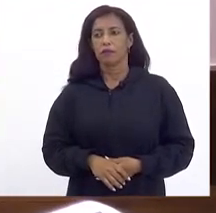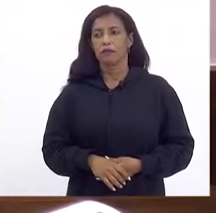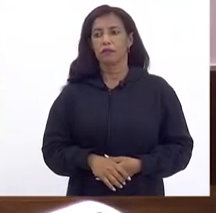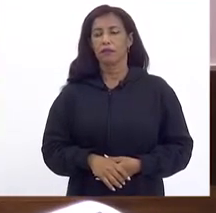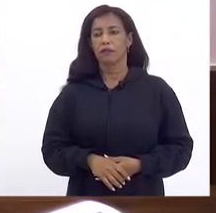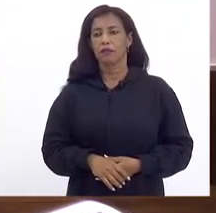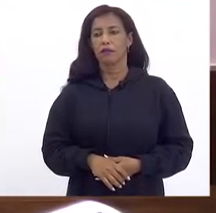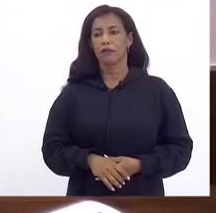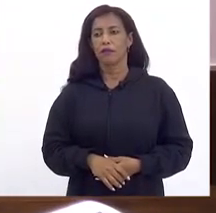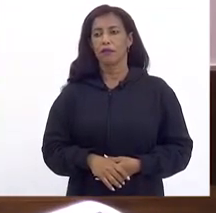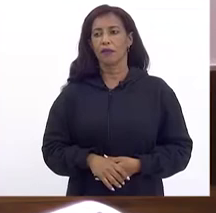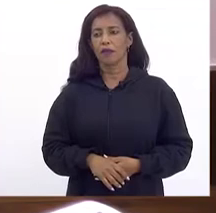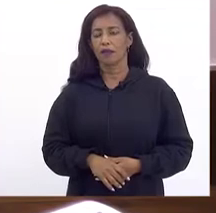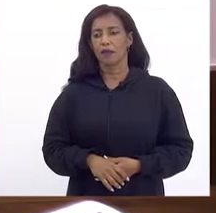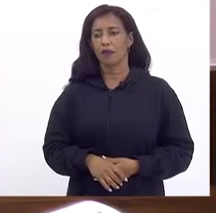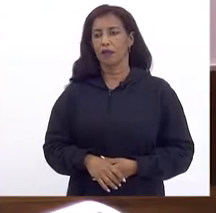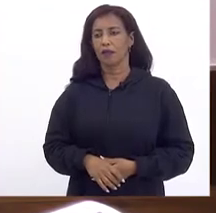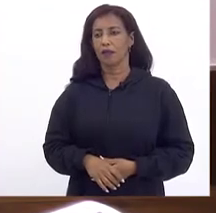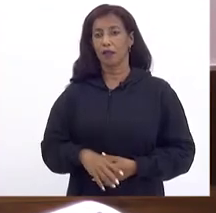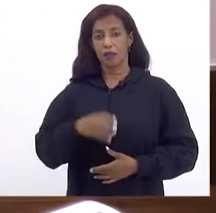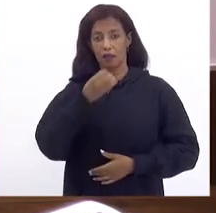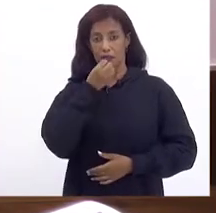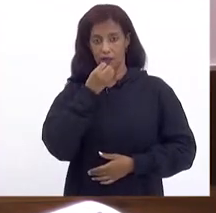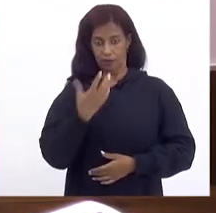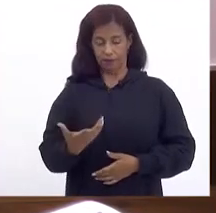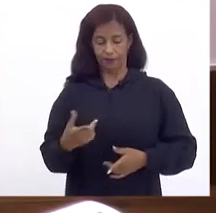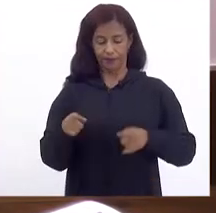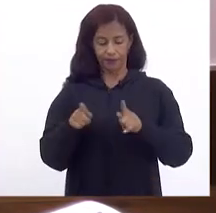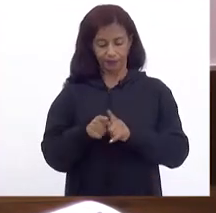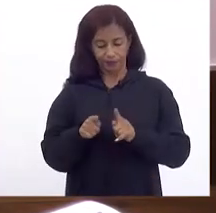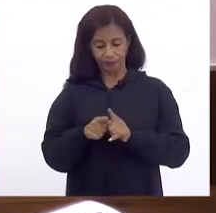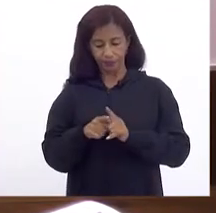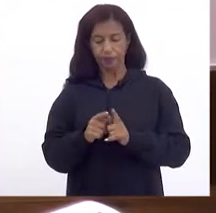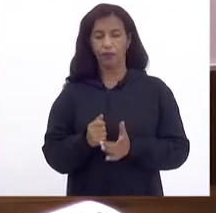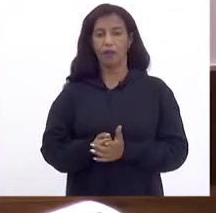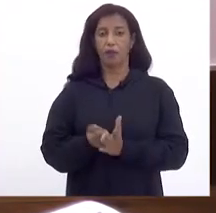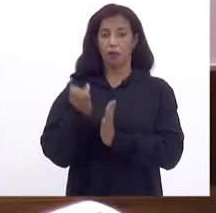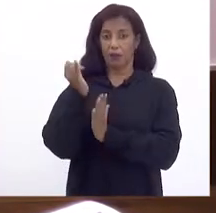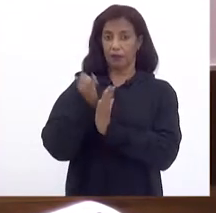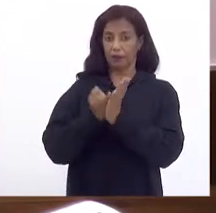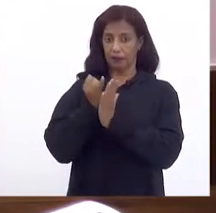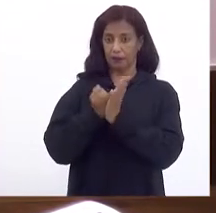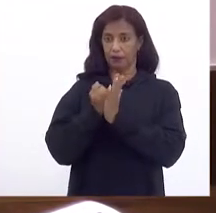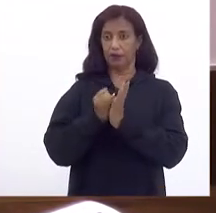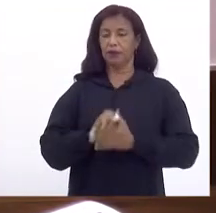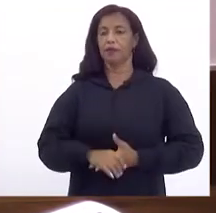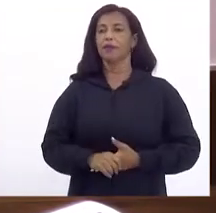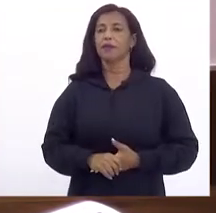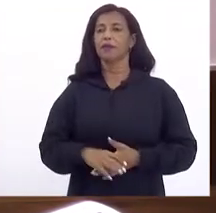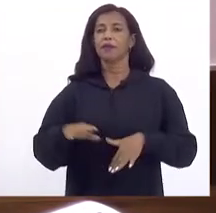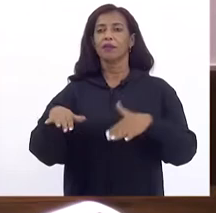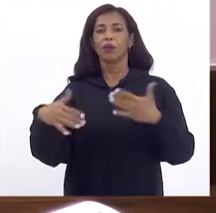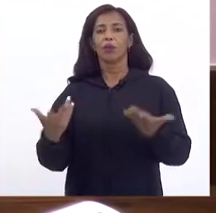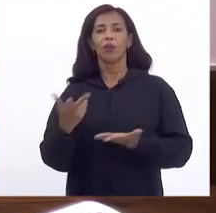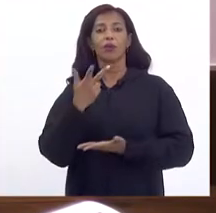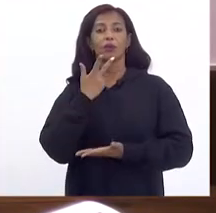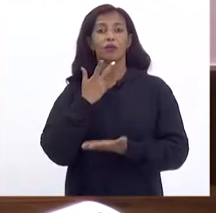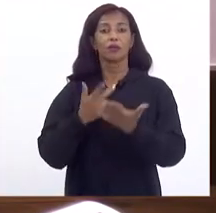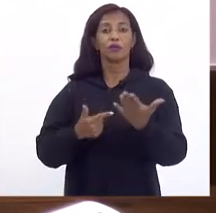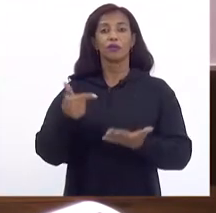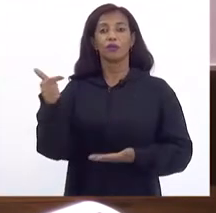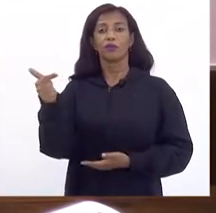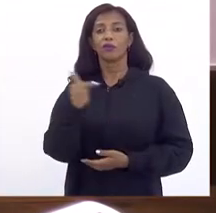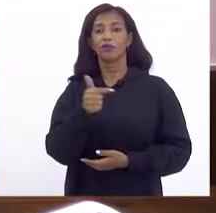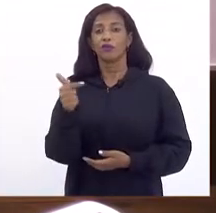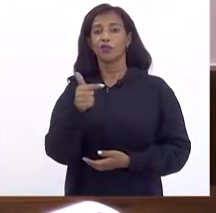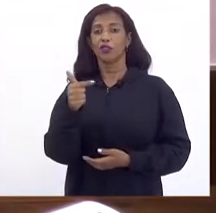Bom E eu Além disso Sob o ponto de vista De receita Quando o senhor Coteja 22